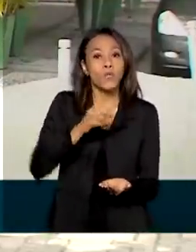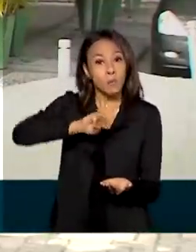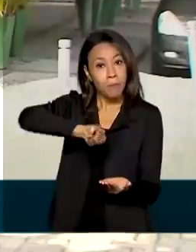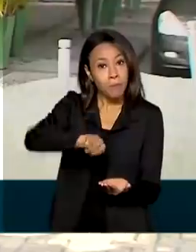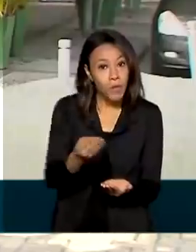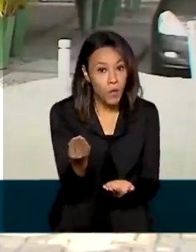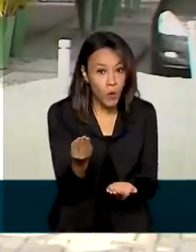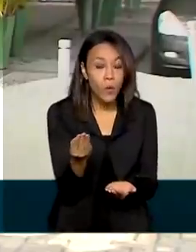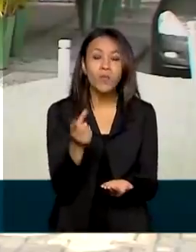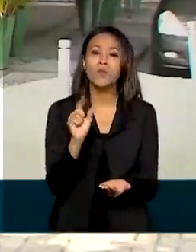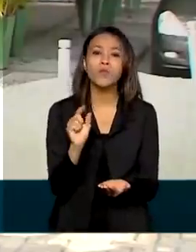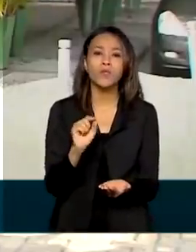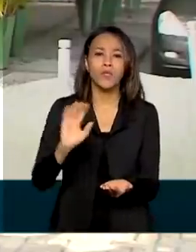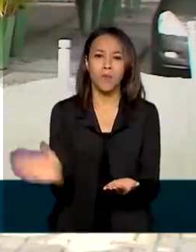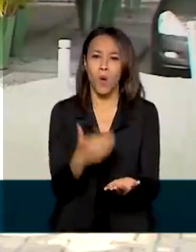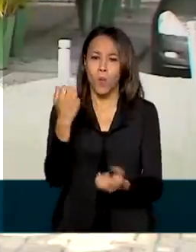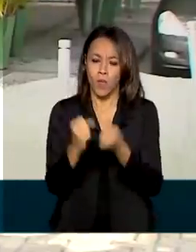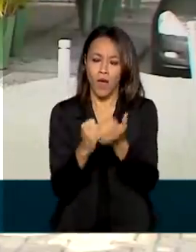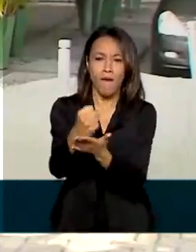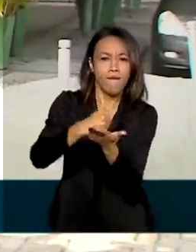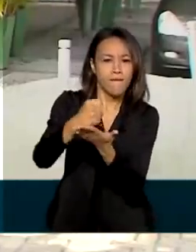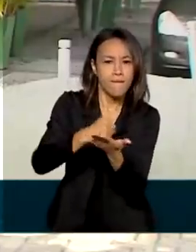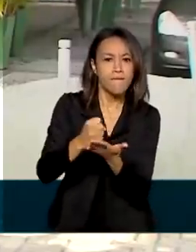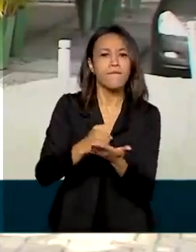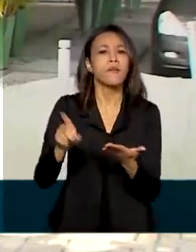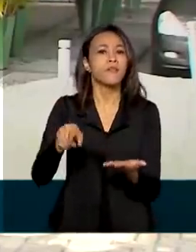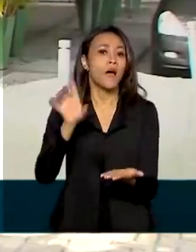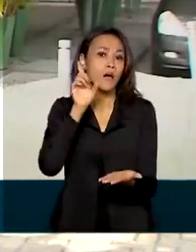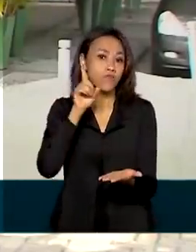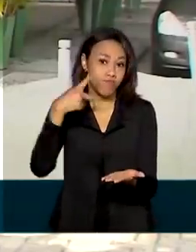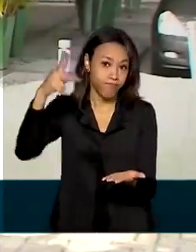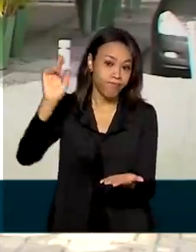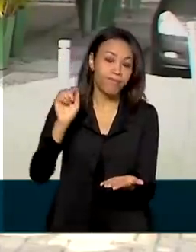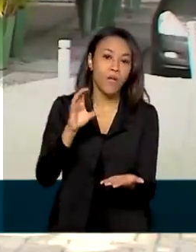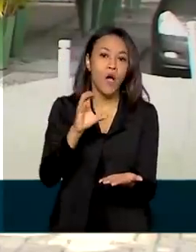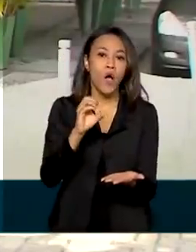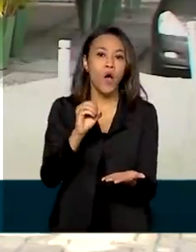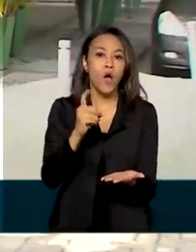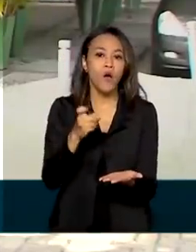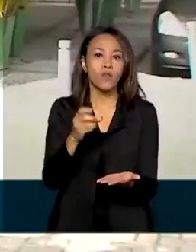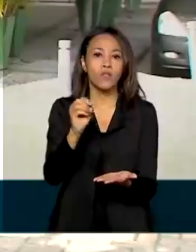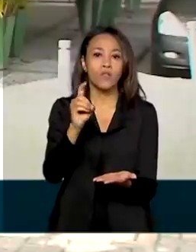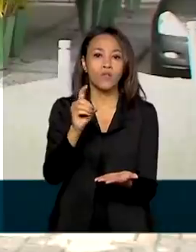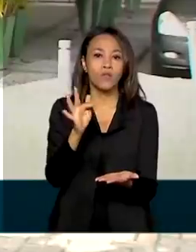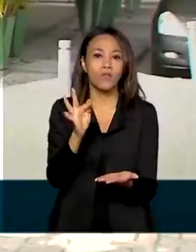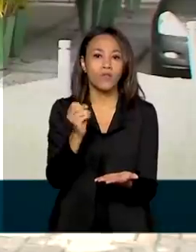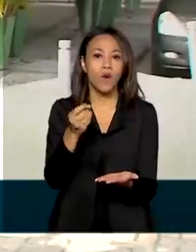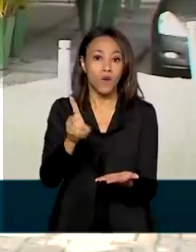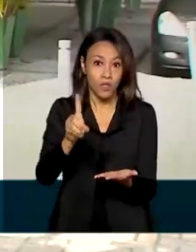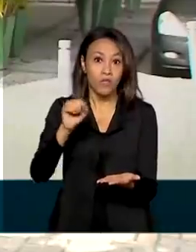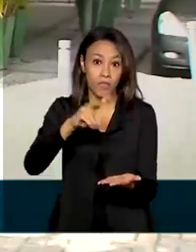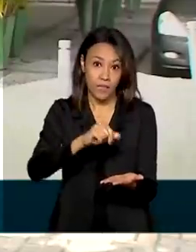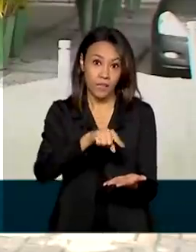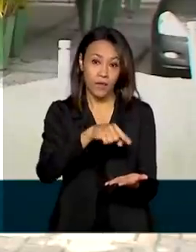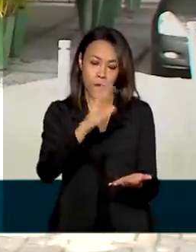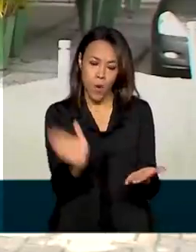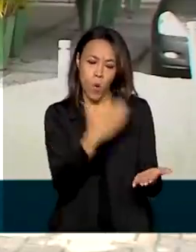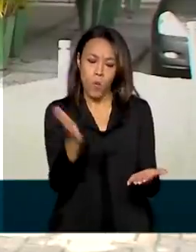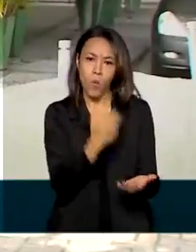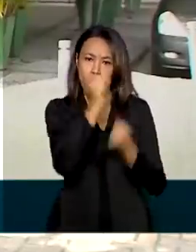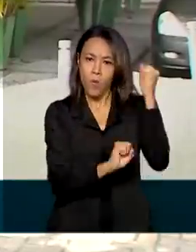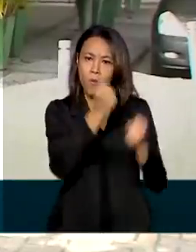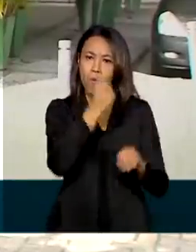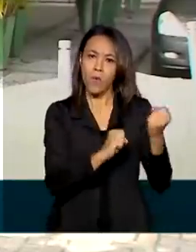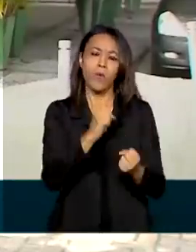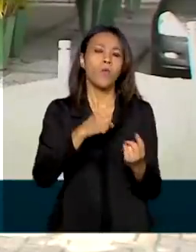da vacina AstraZeneca da Universidade de Oxford. O imunizante vai ser produzido no Brasil pela Fundação Oswaldo Cruz e a primeira